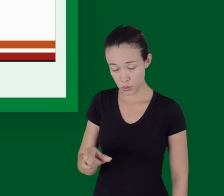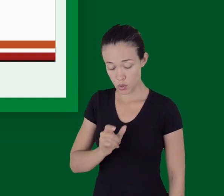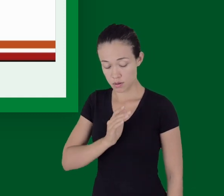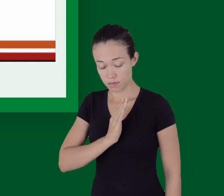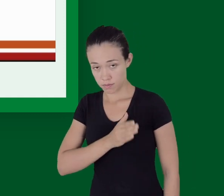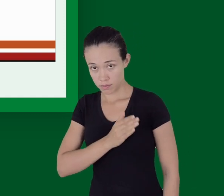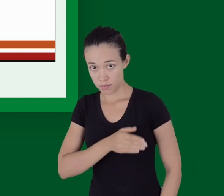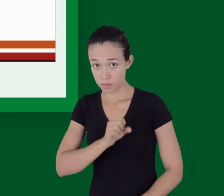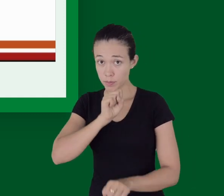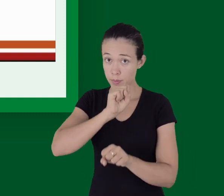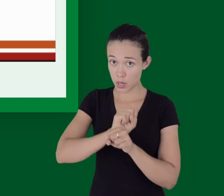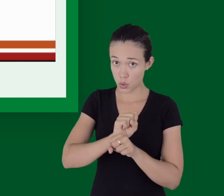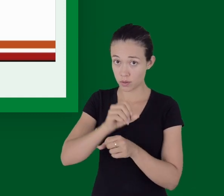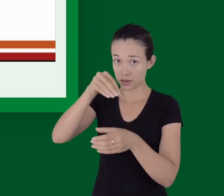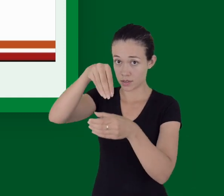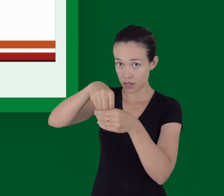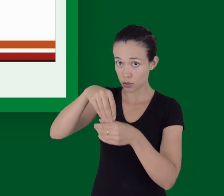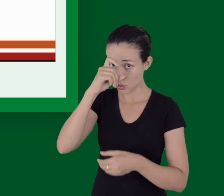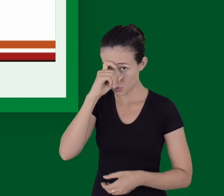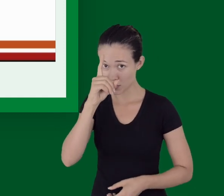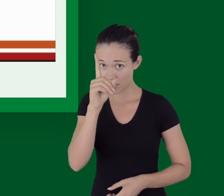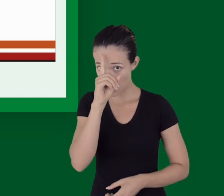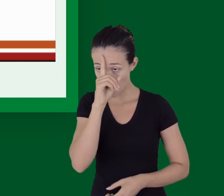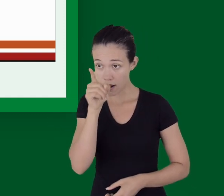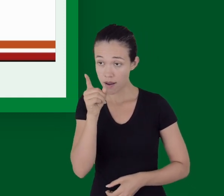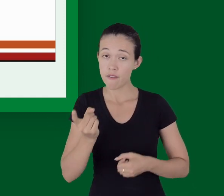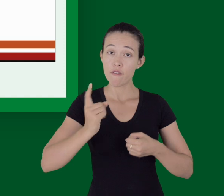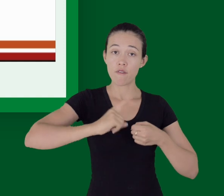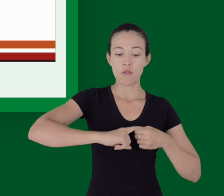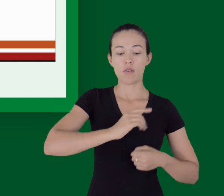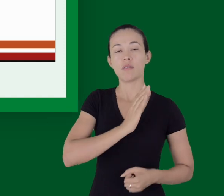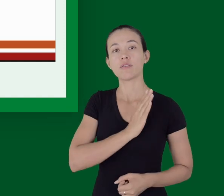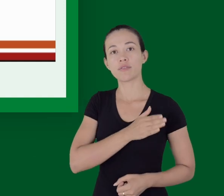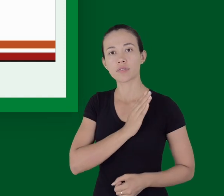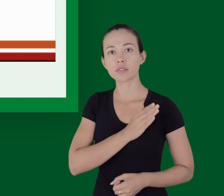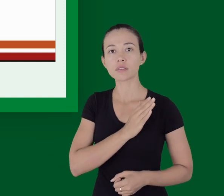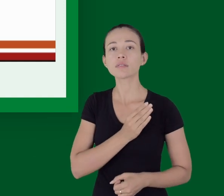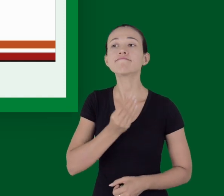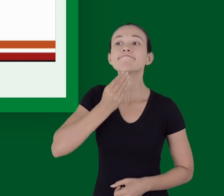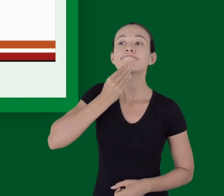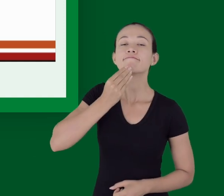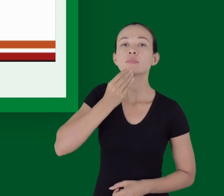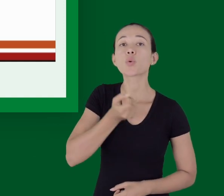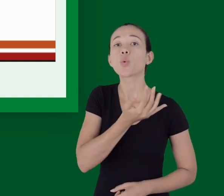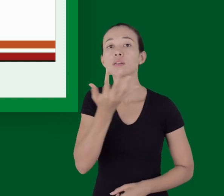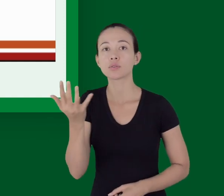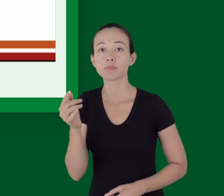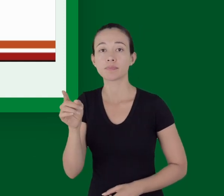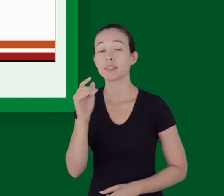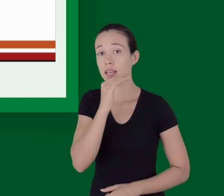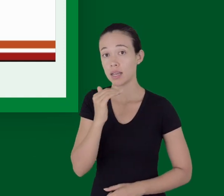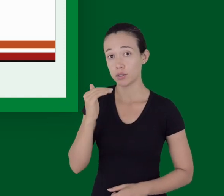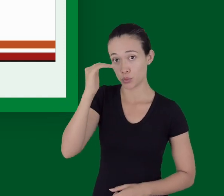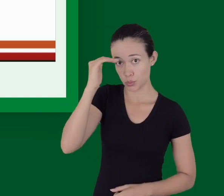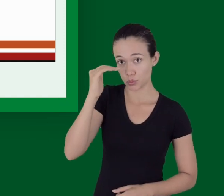Nos adultos, a gente tem uma taxa de sobrevivência de 18% e na pediatria de 27%.